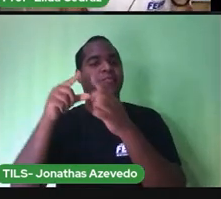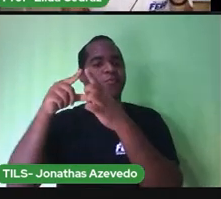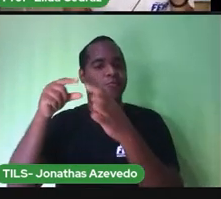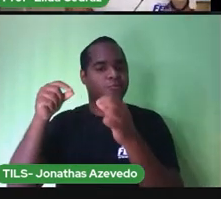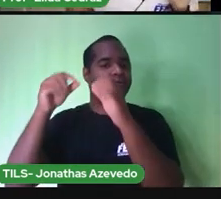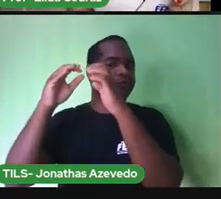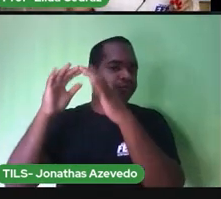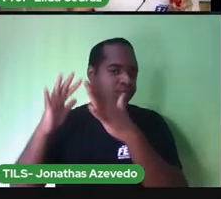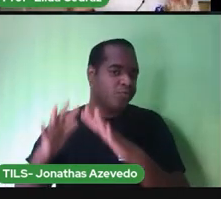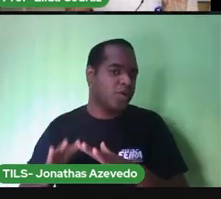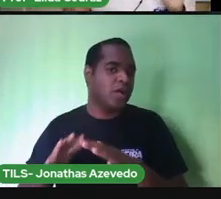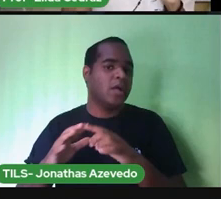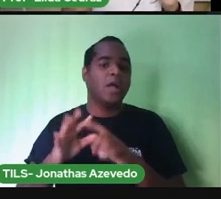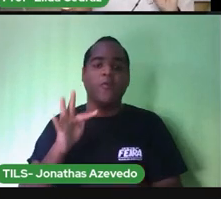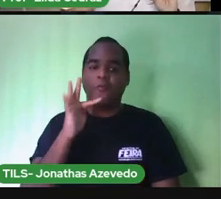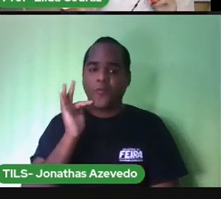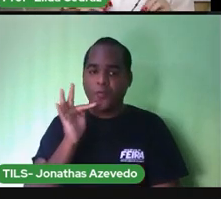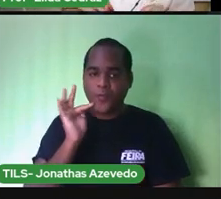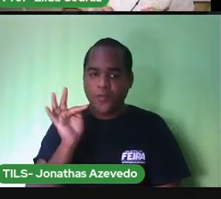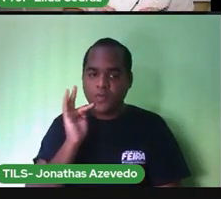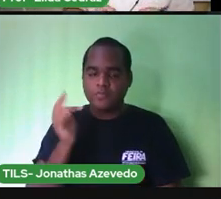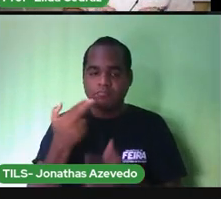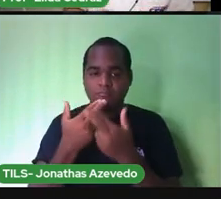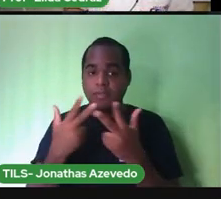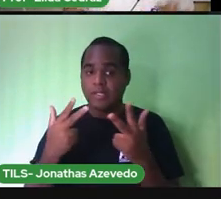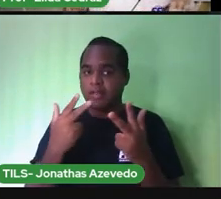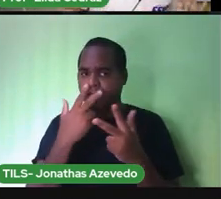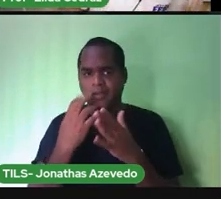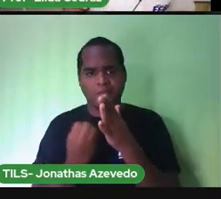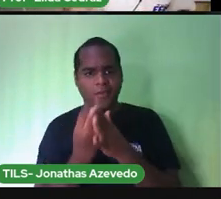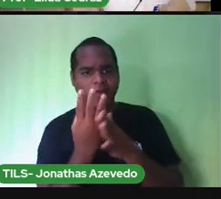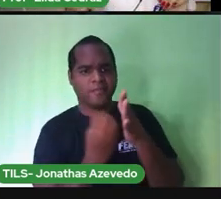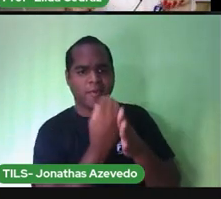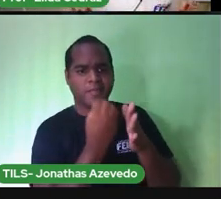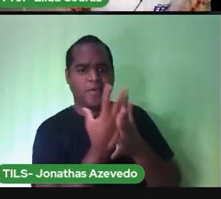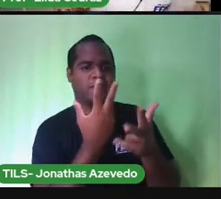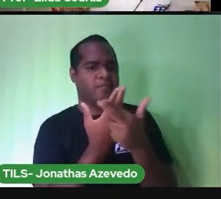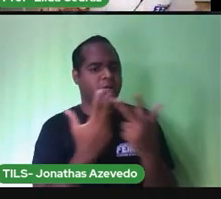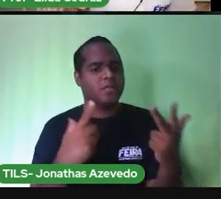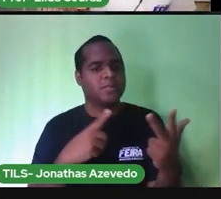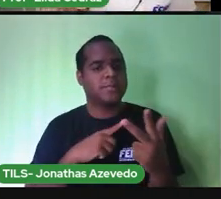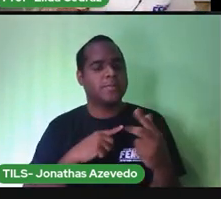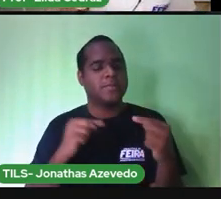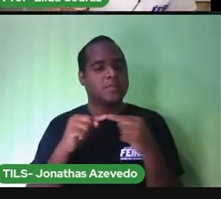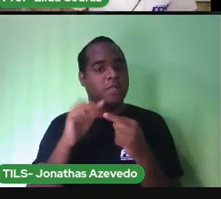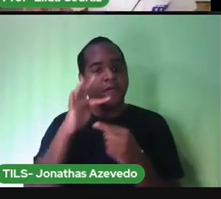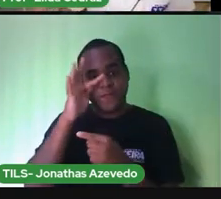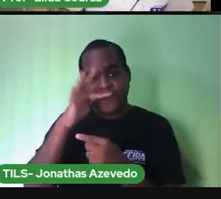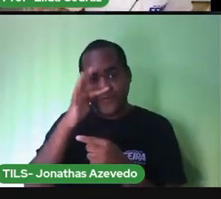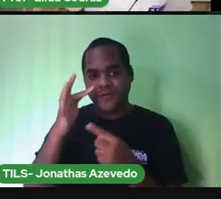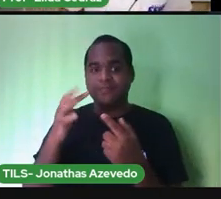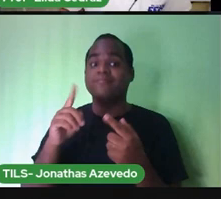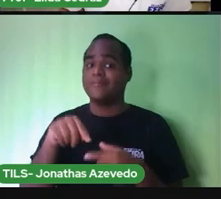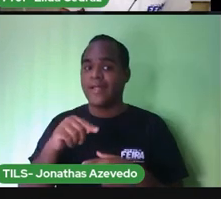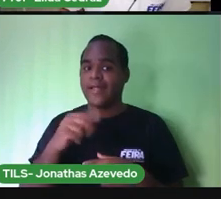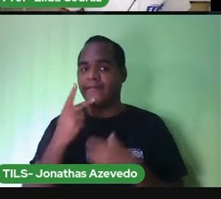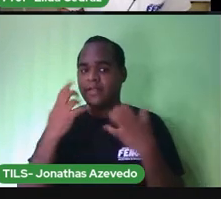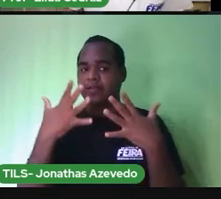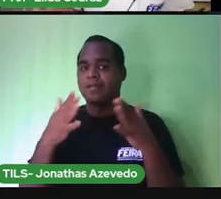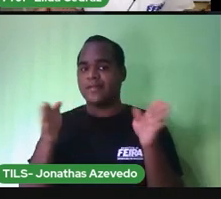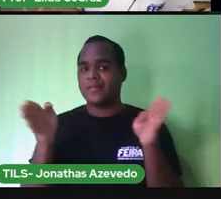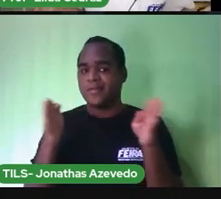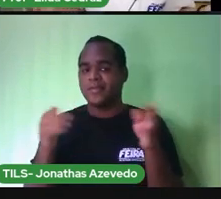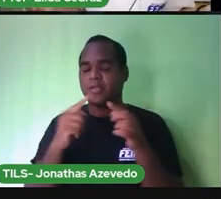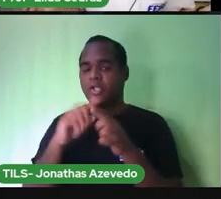e as frutas começam a surgir. É chamada a estação das frutas. Na época do